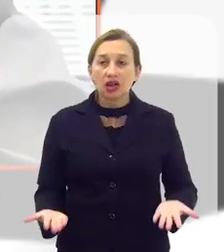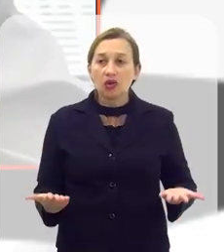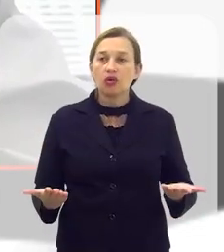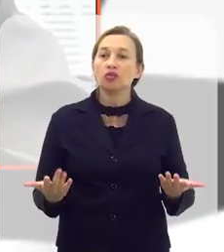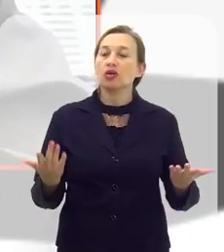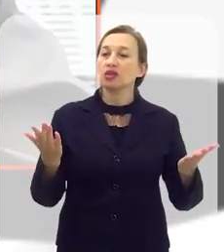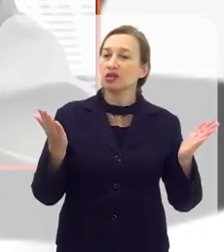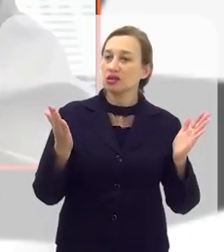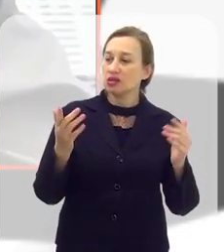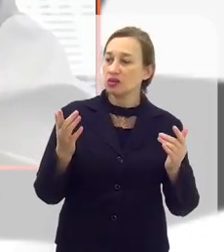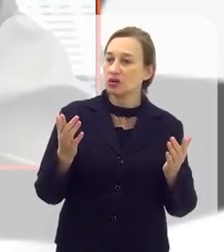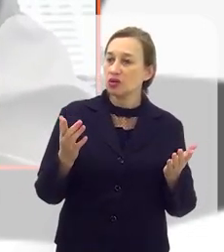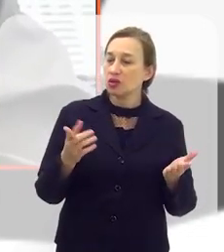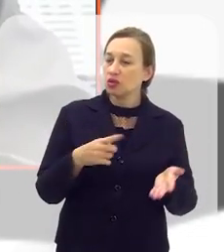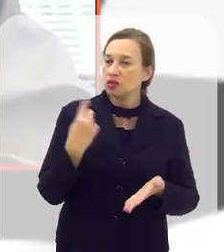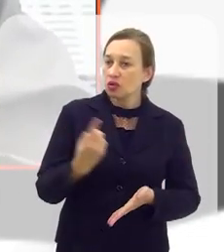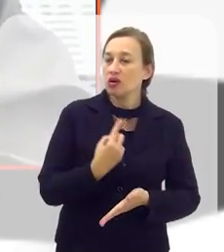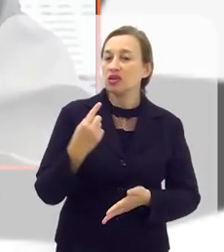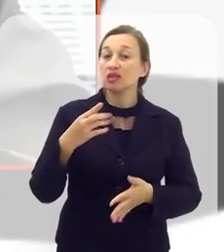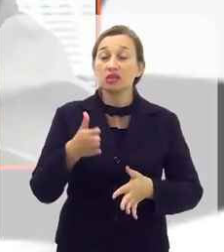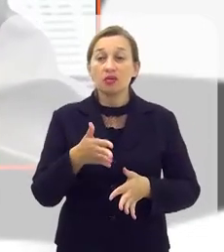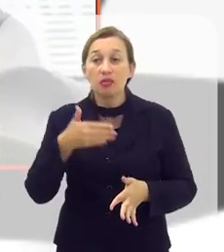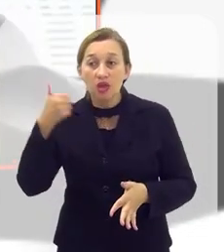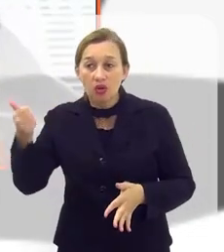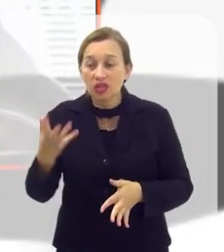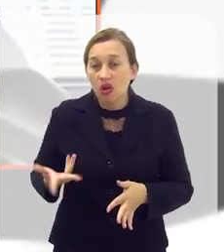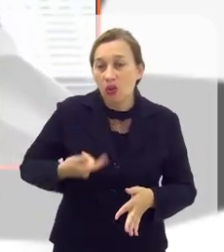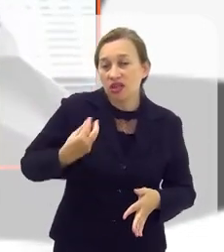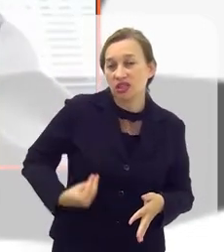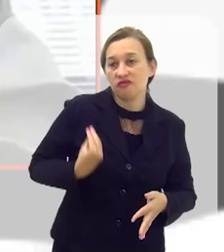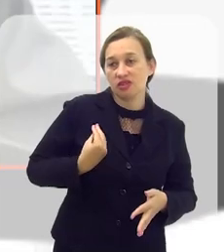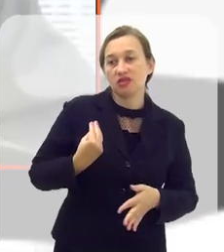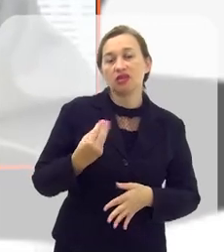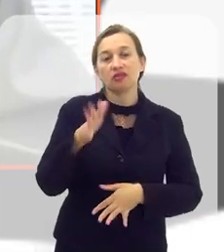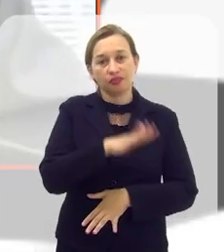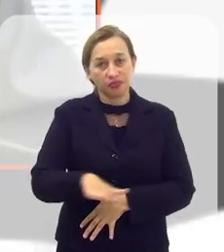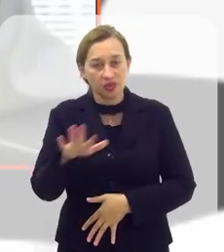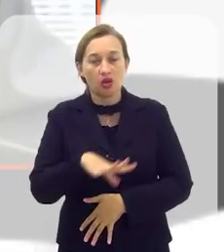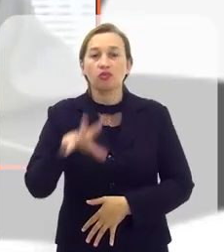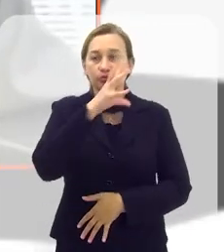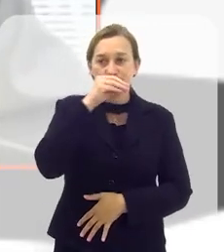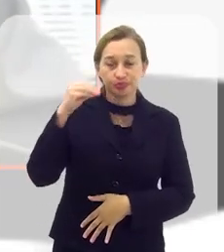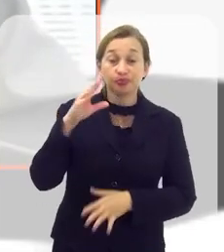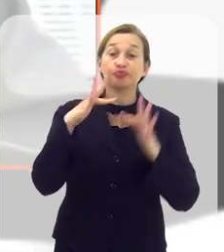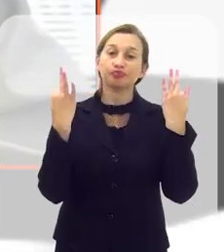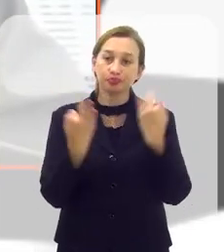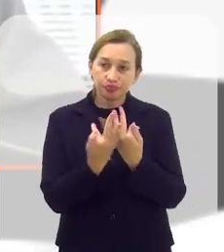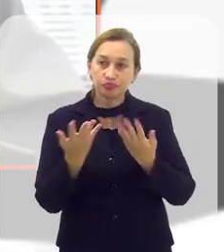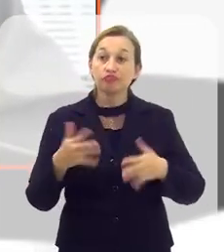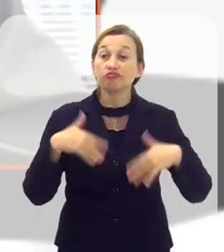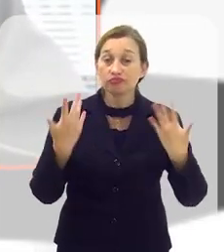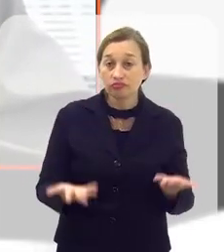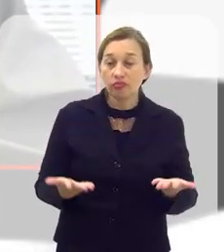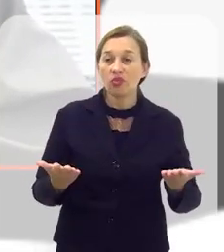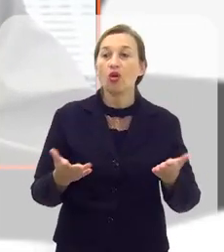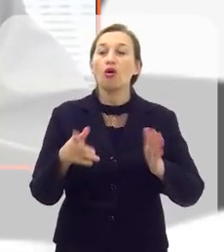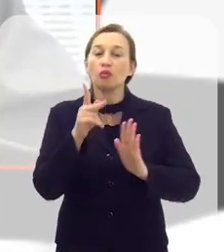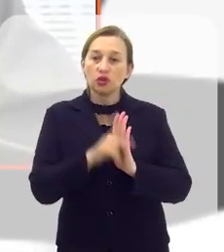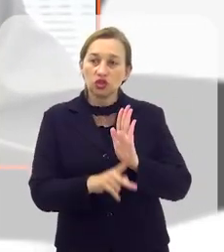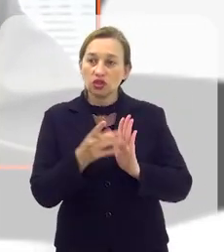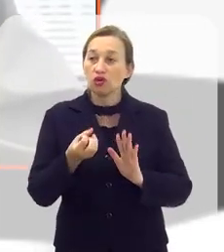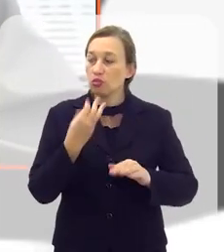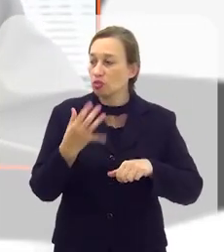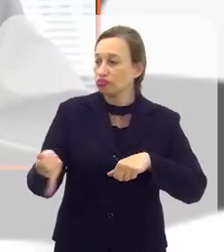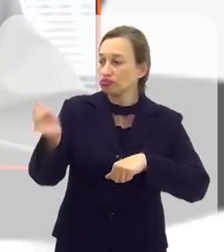estamos aqui melhorando muito a qualidade de vida das crianças, dos adolescentes e da família. Então, é